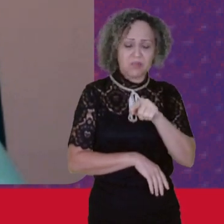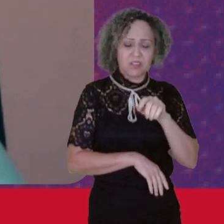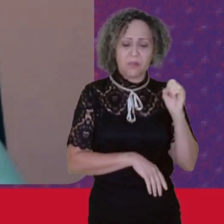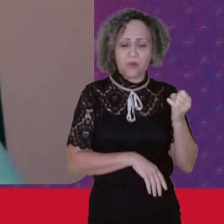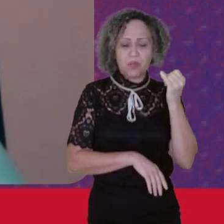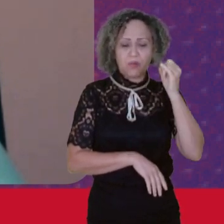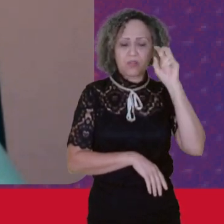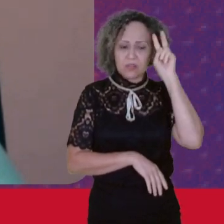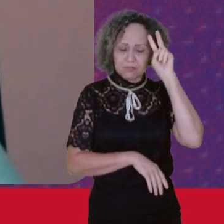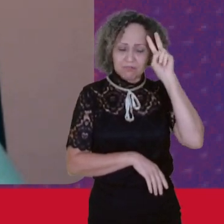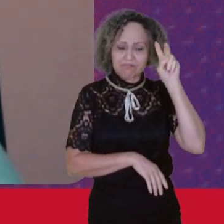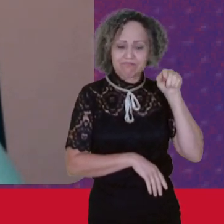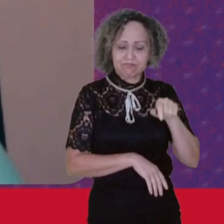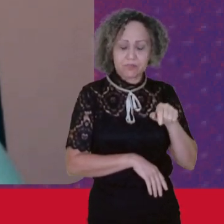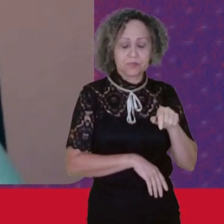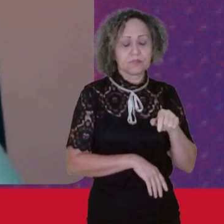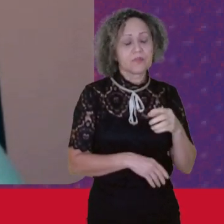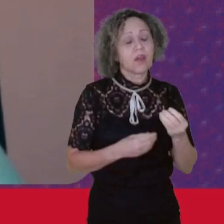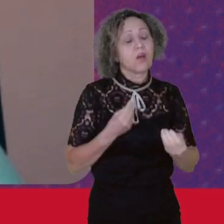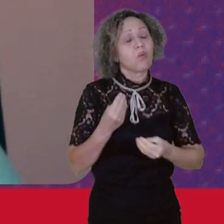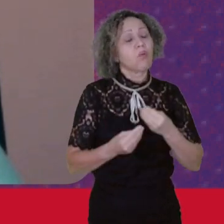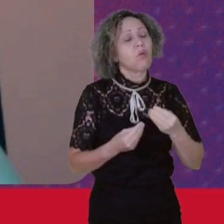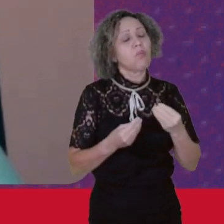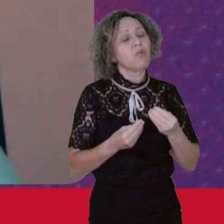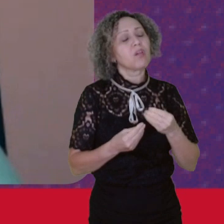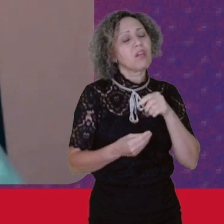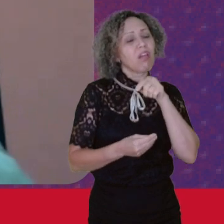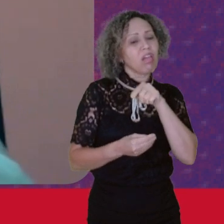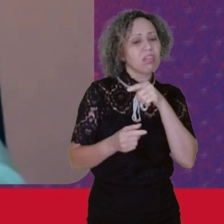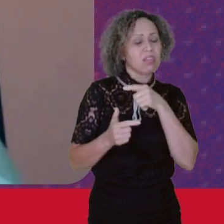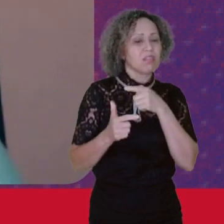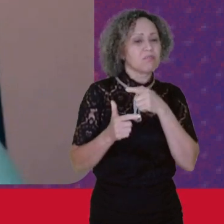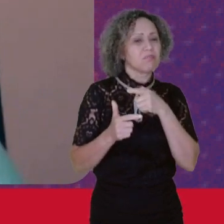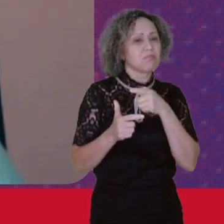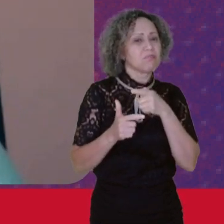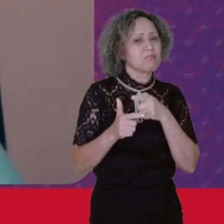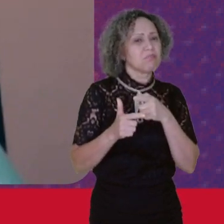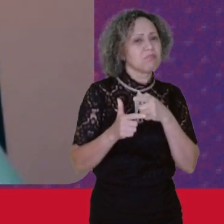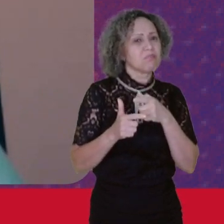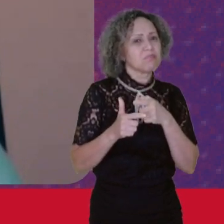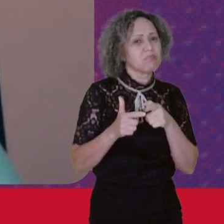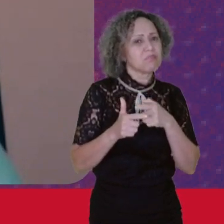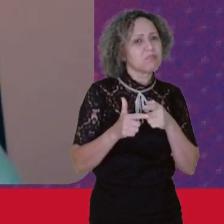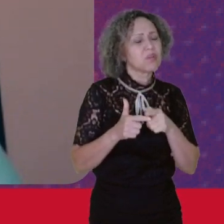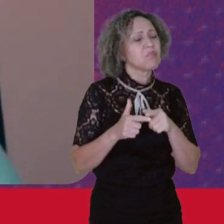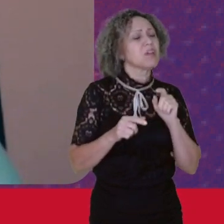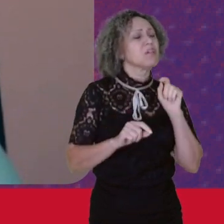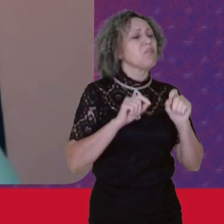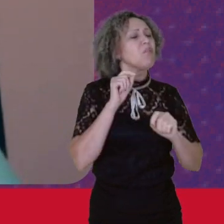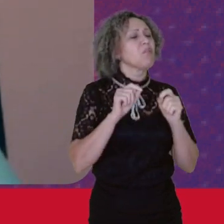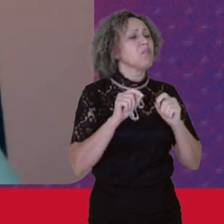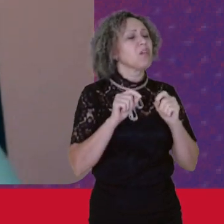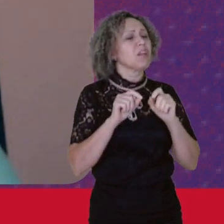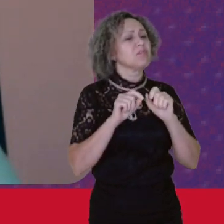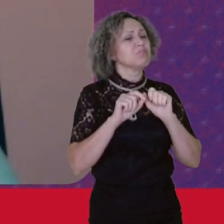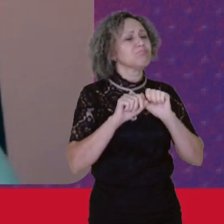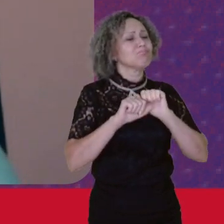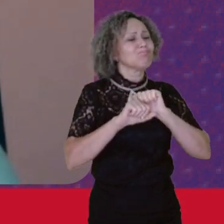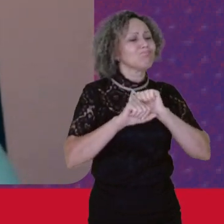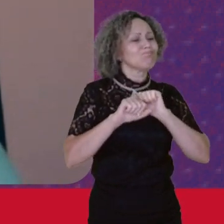agora Essa questão Ela tem uma Ela se revela Como algo